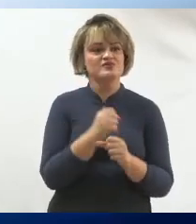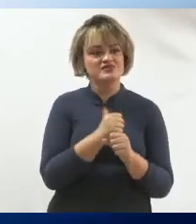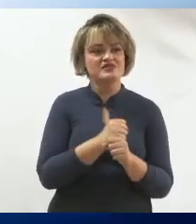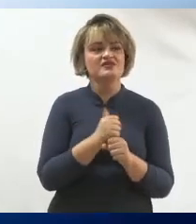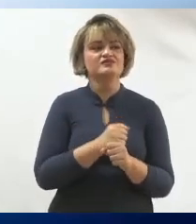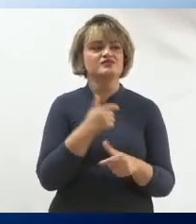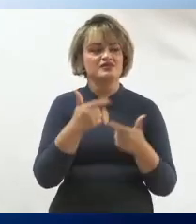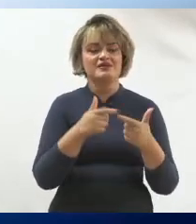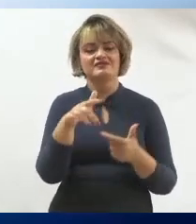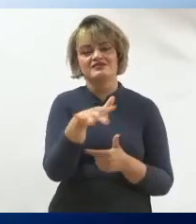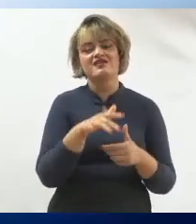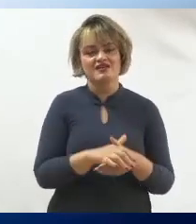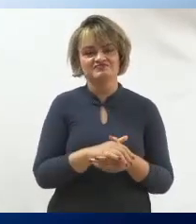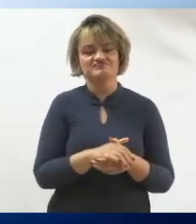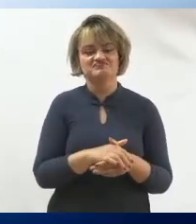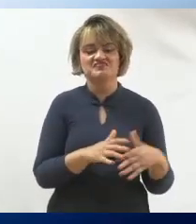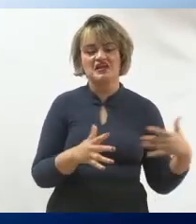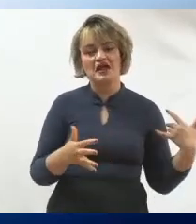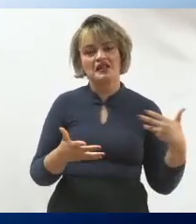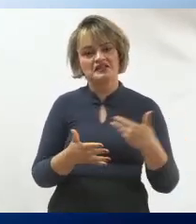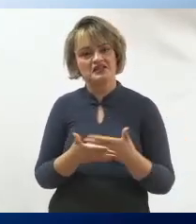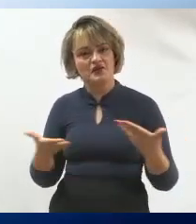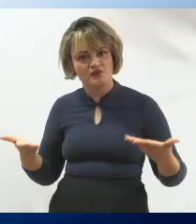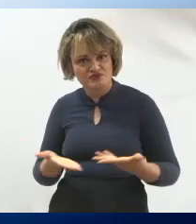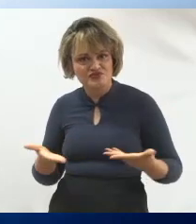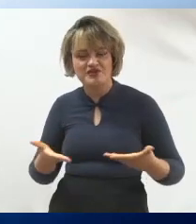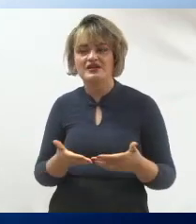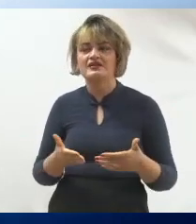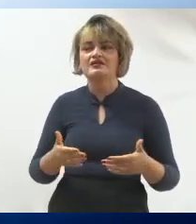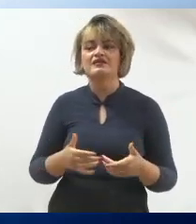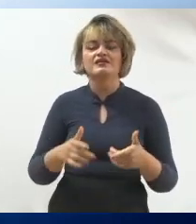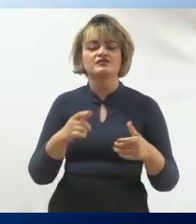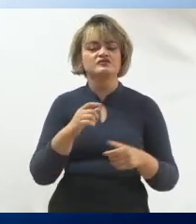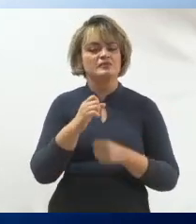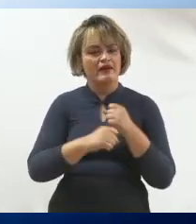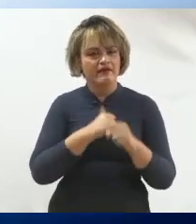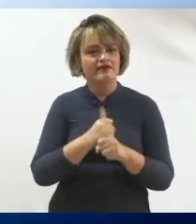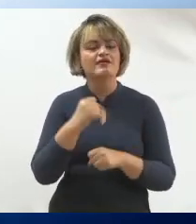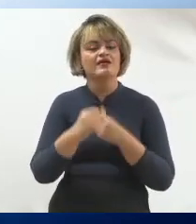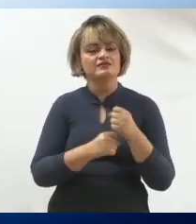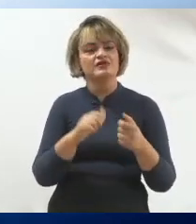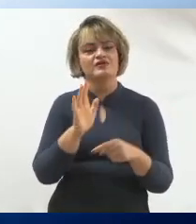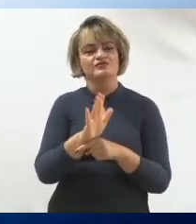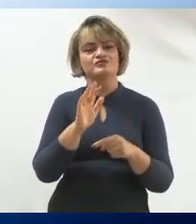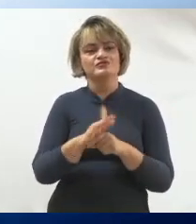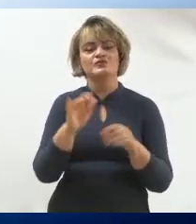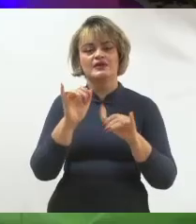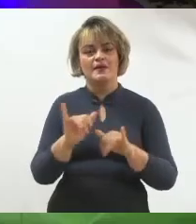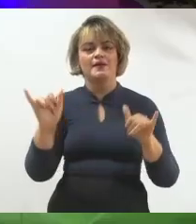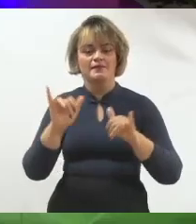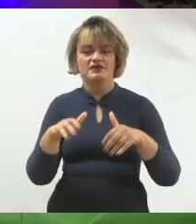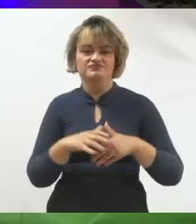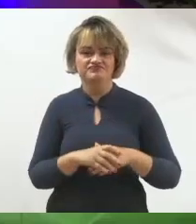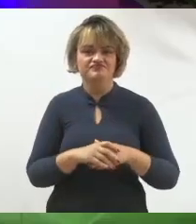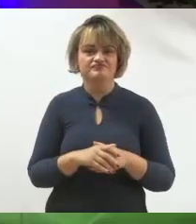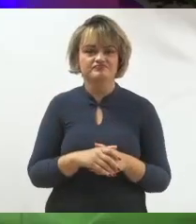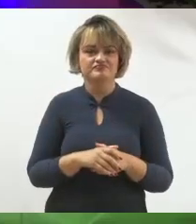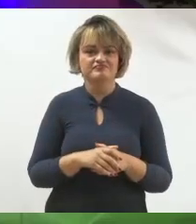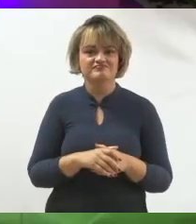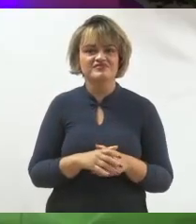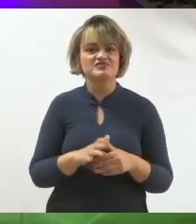trabalhar em campanhas eleitorais, de lá pra cá trabalho em todos os anos eleitorais em campanhas. Então, venho aí agregando